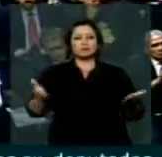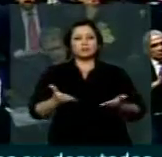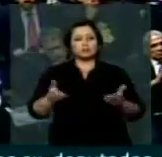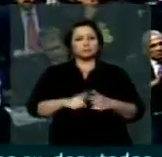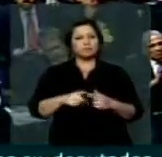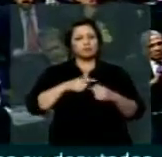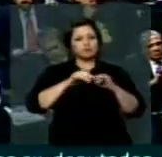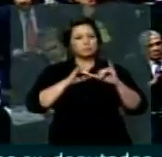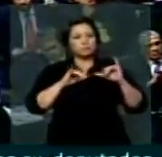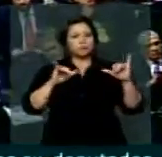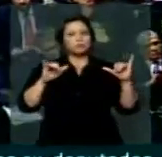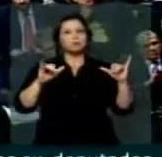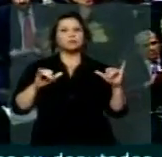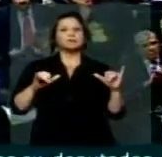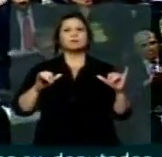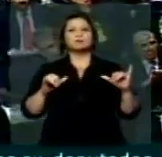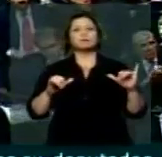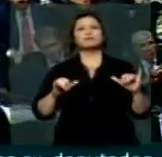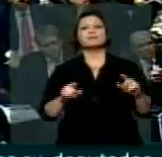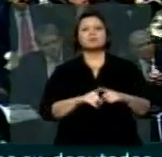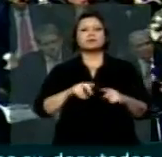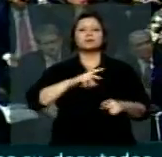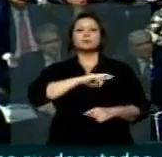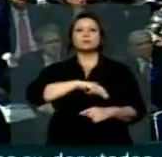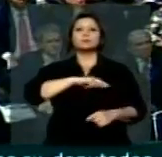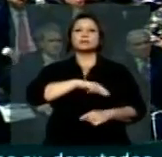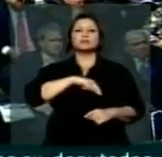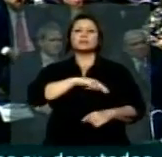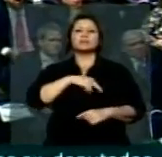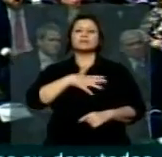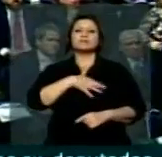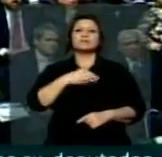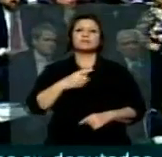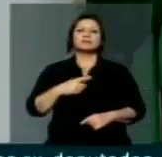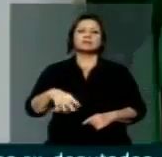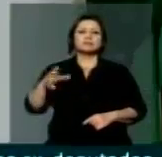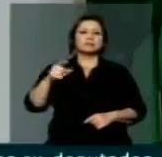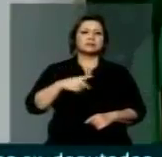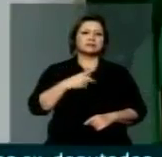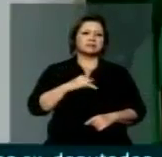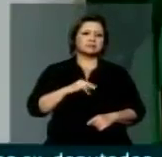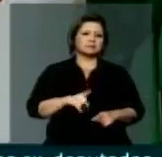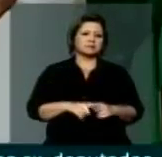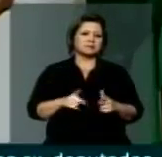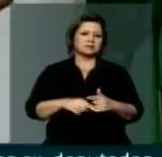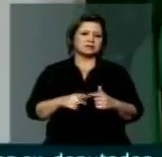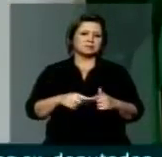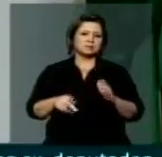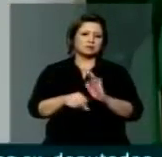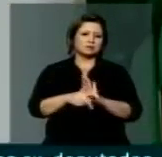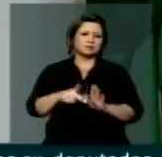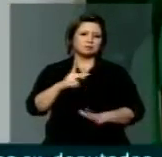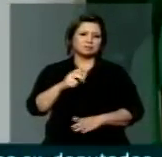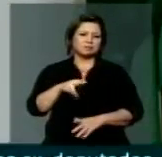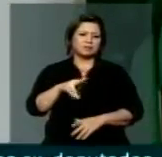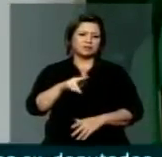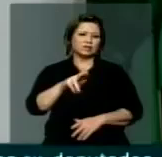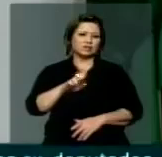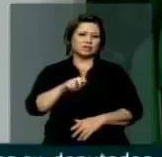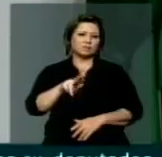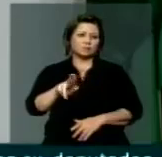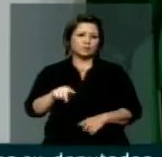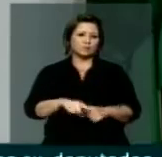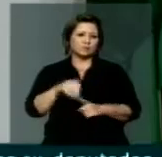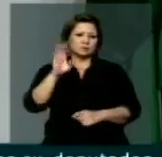como Pajéuzeiro, um paraibano, filho de princesa, radicado em Afogados da Engazeira, patrimônio do Pajéu e do Brasil.